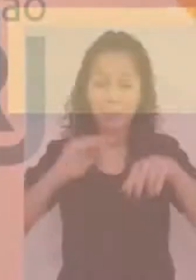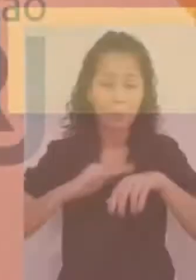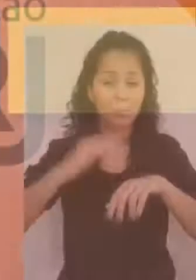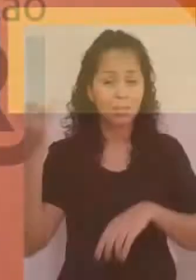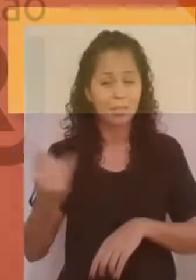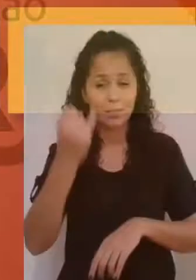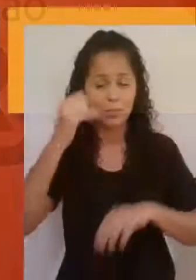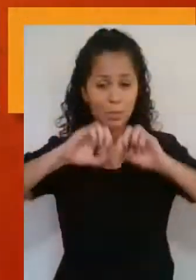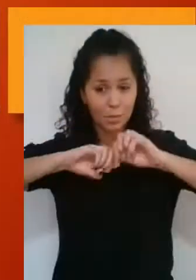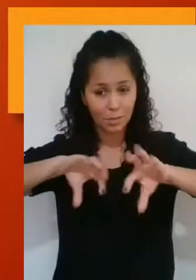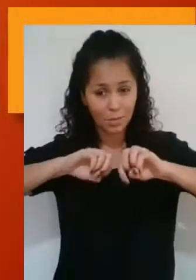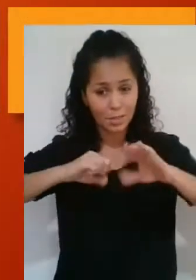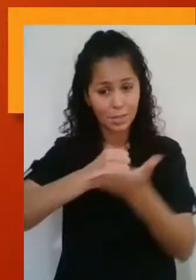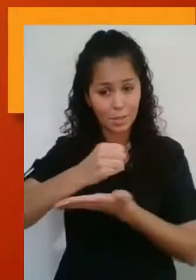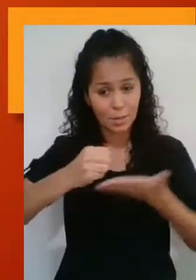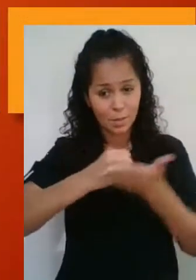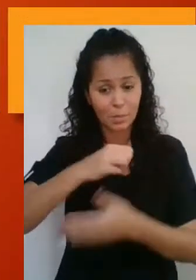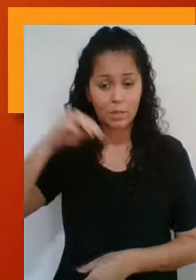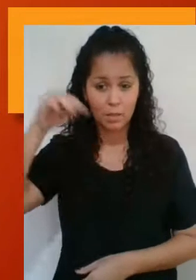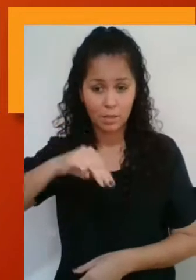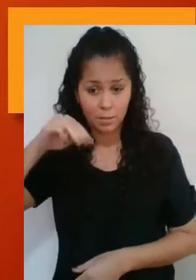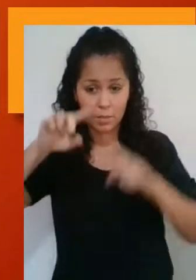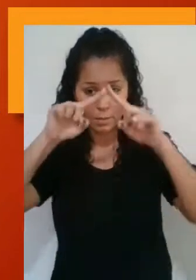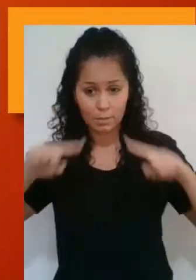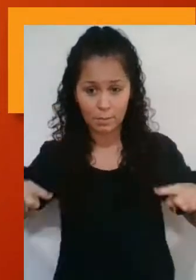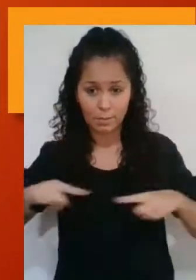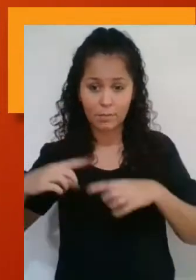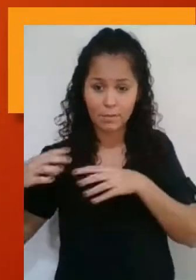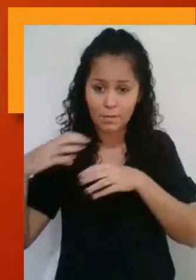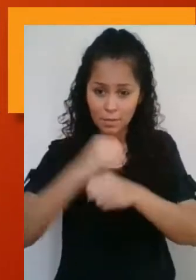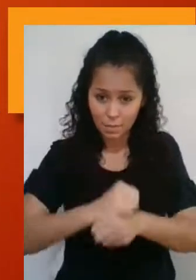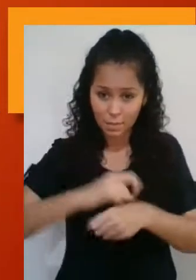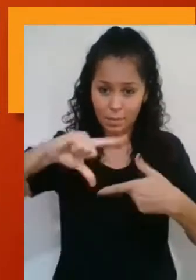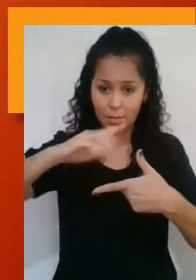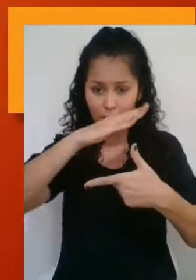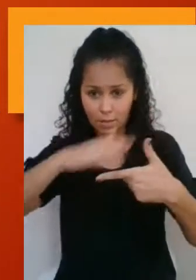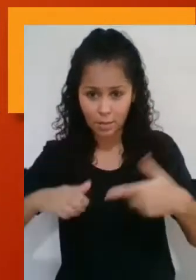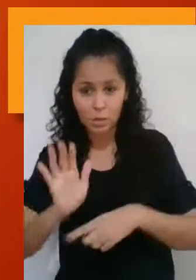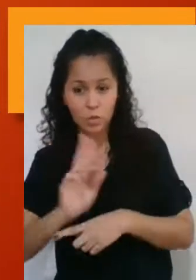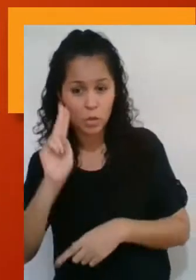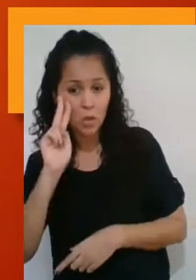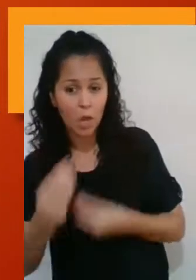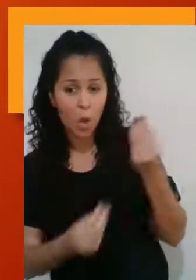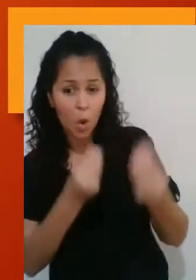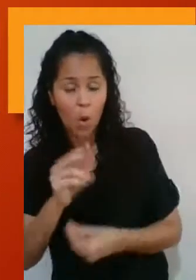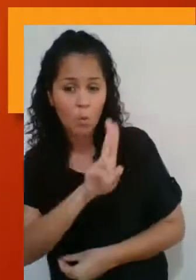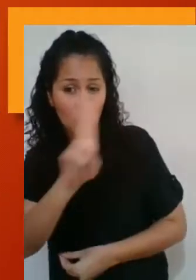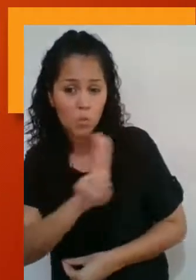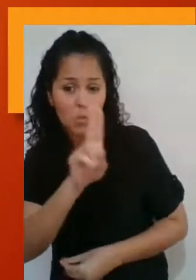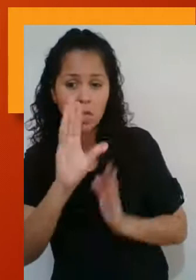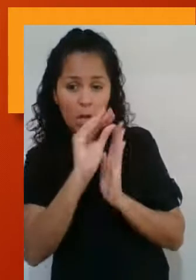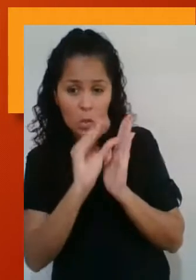Um dos assuntos mais populares do ensino básico de matemática é a trigonometria no triângulo retângulo. Nesse vídeo você verá